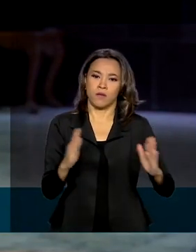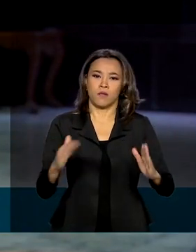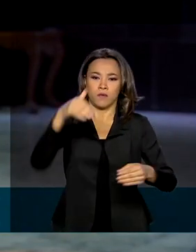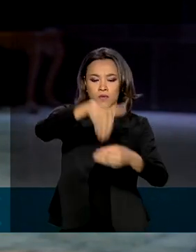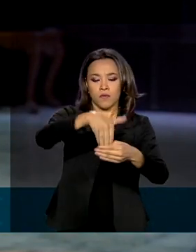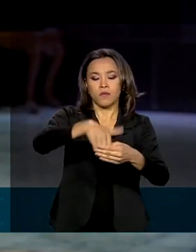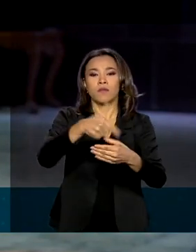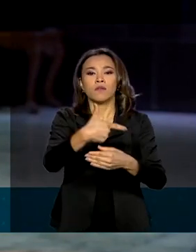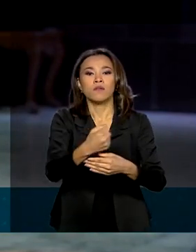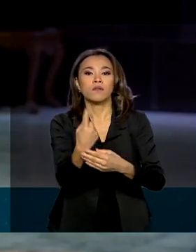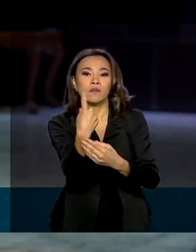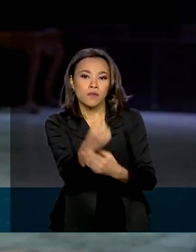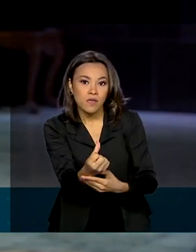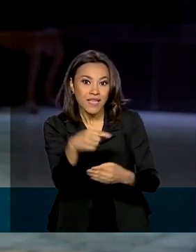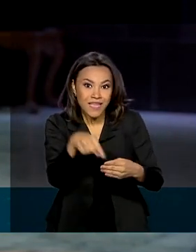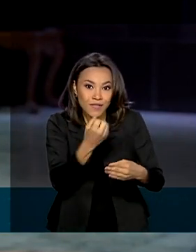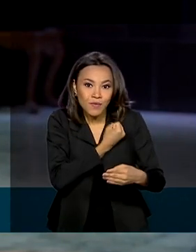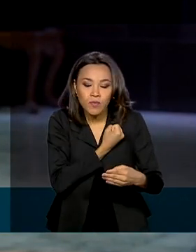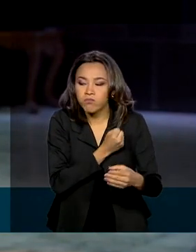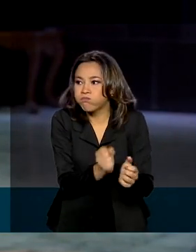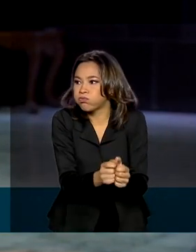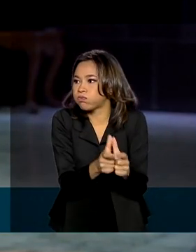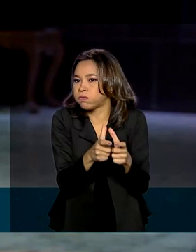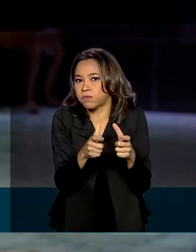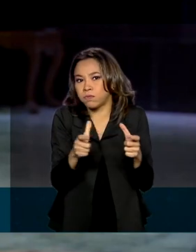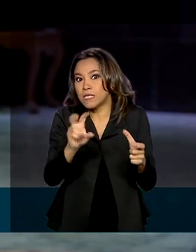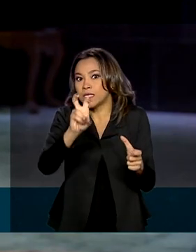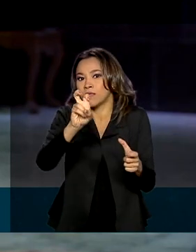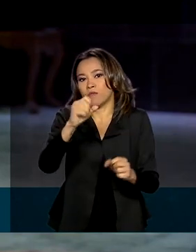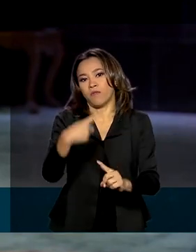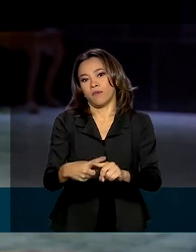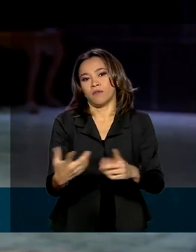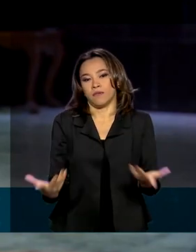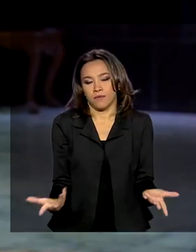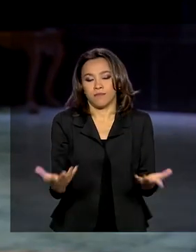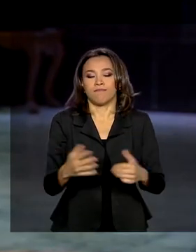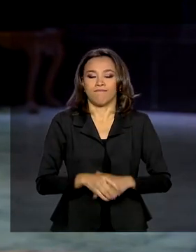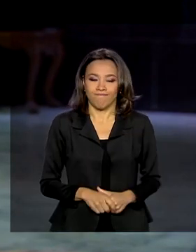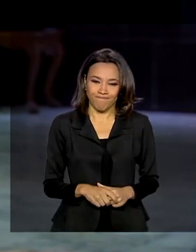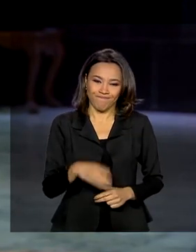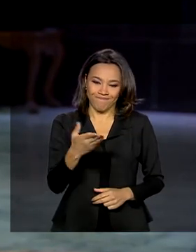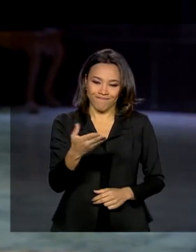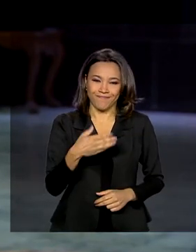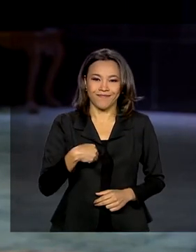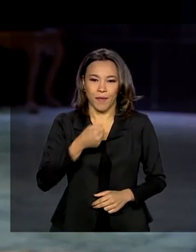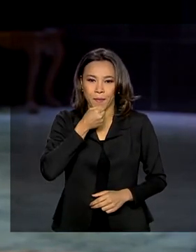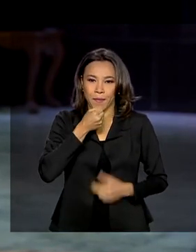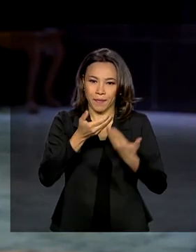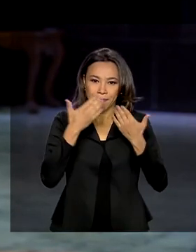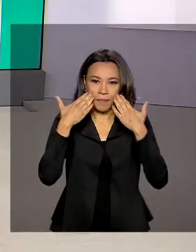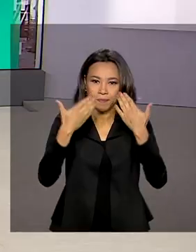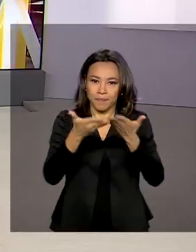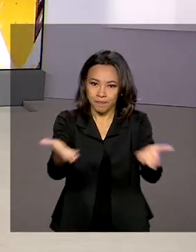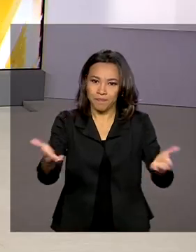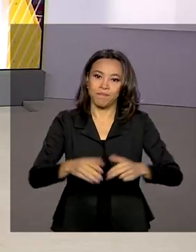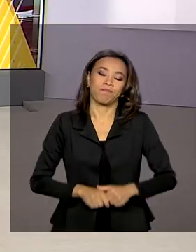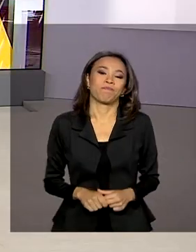2016, esses números aumentaram em cinco vezes. Selma Dias para o Brasil em Dia.